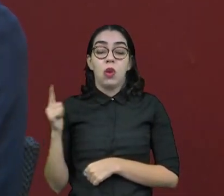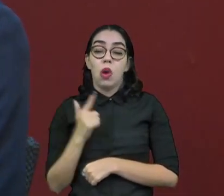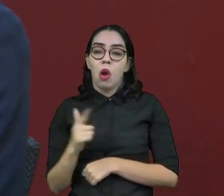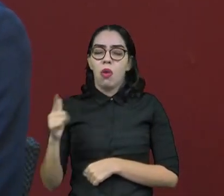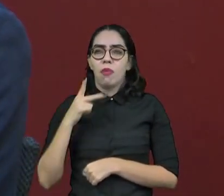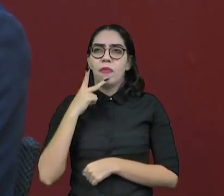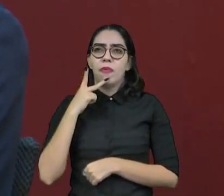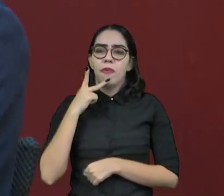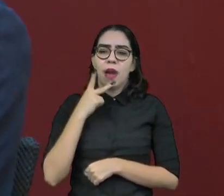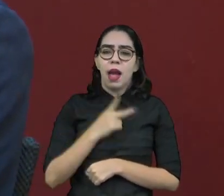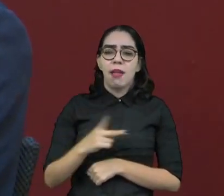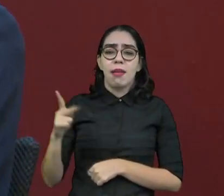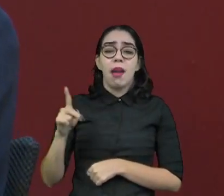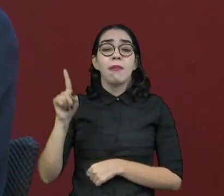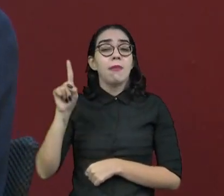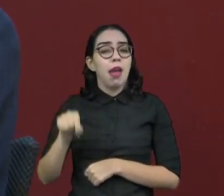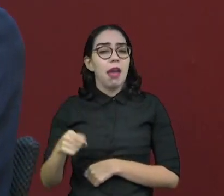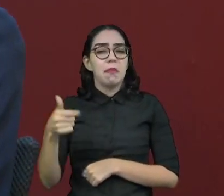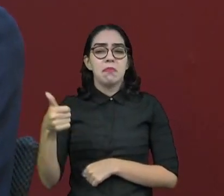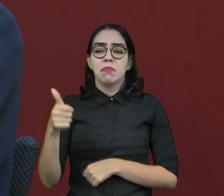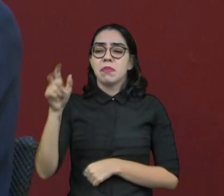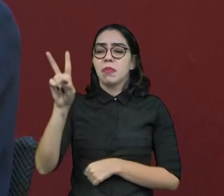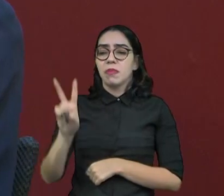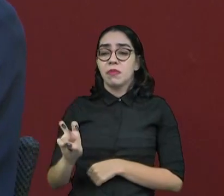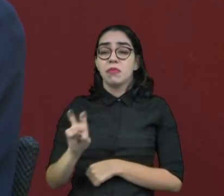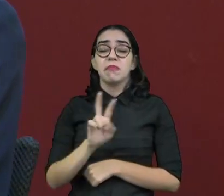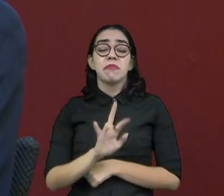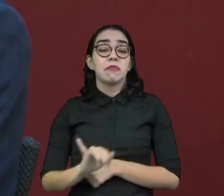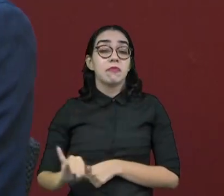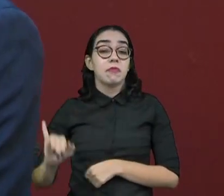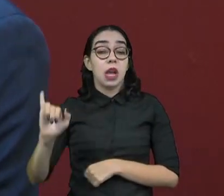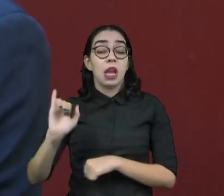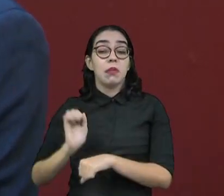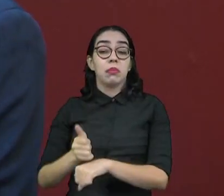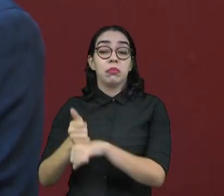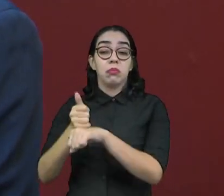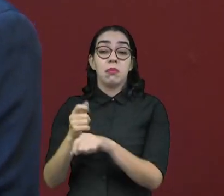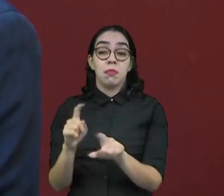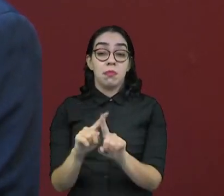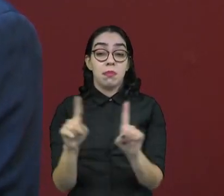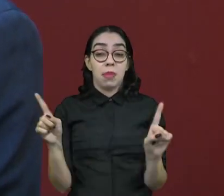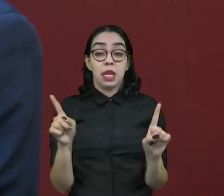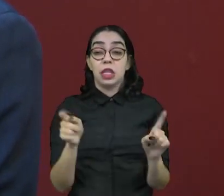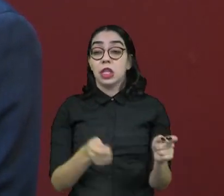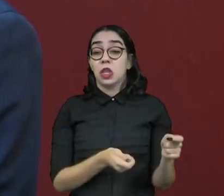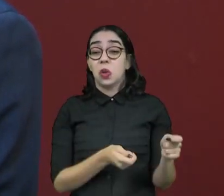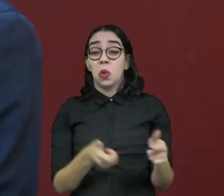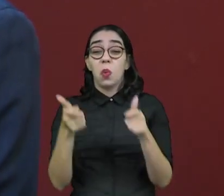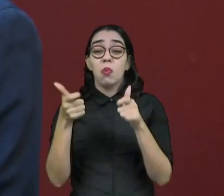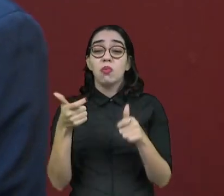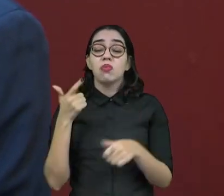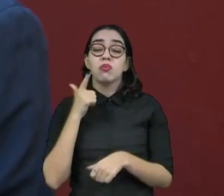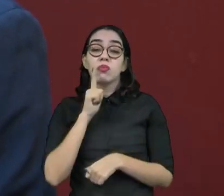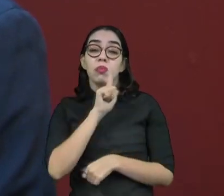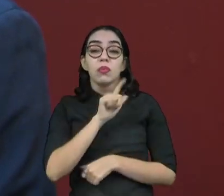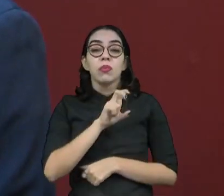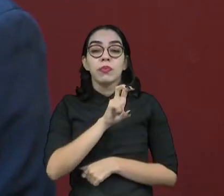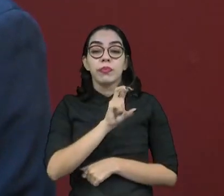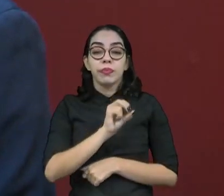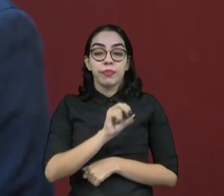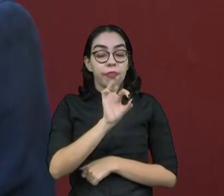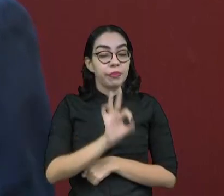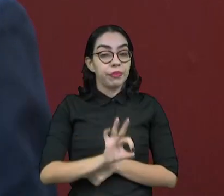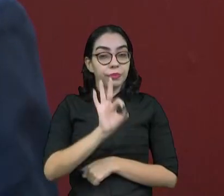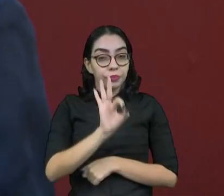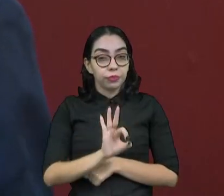no primeiro turno e o candidato do PT, bem atrás. E lá, o candidato do PT quase ganhou no primeiro turno. Chegou a quase 50% dos